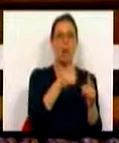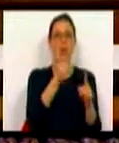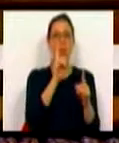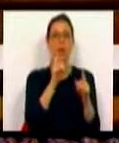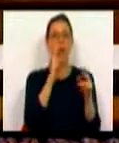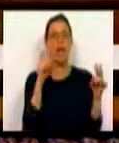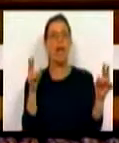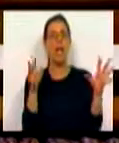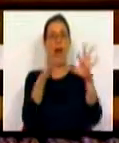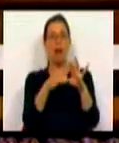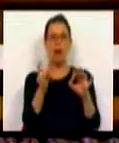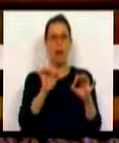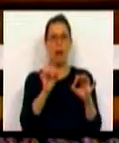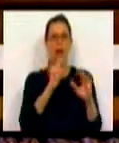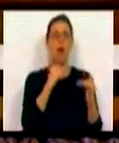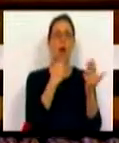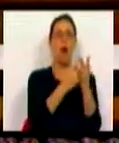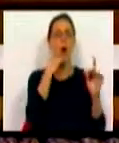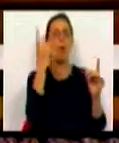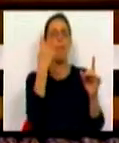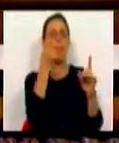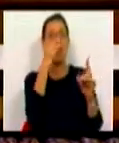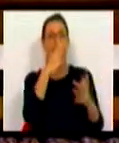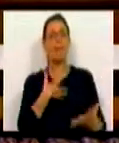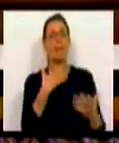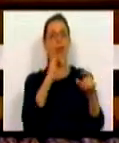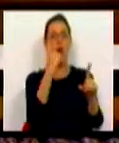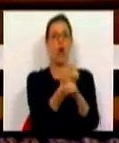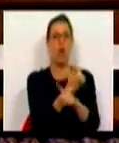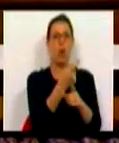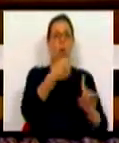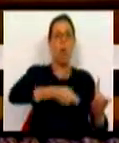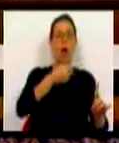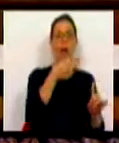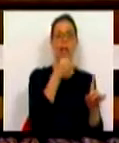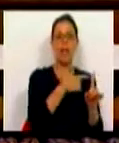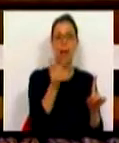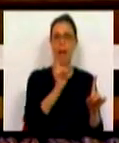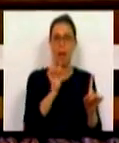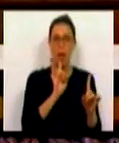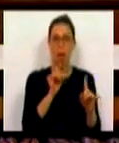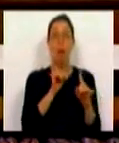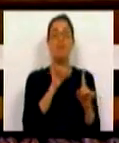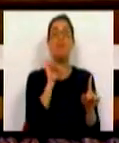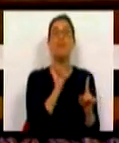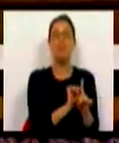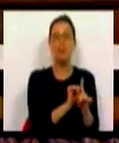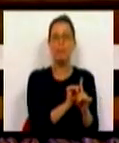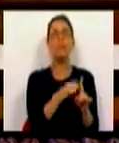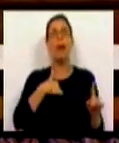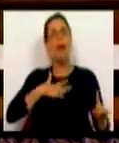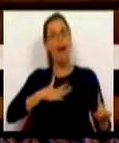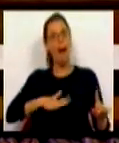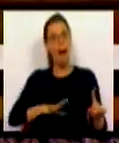ponto de encontro entre a oferta e a procura de quem pretende comprar ou arrendar terra, é um instrumento onde